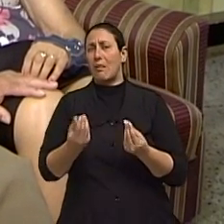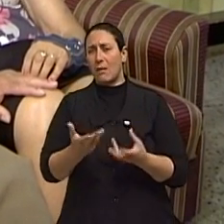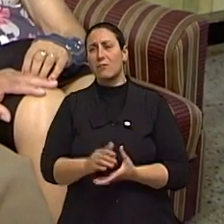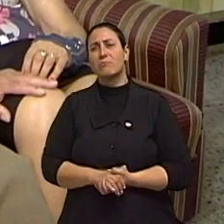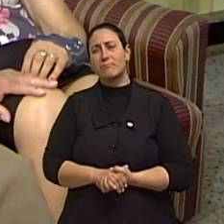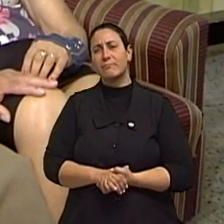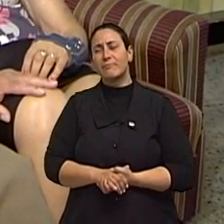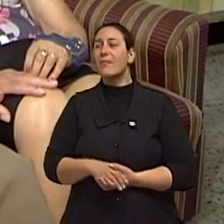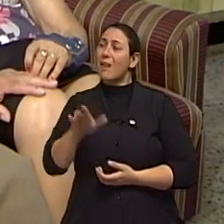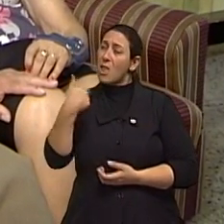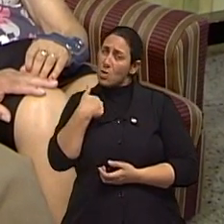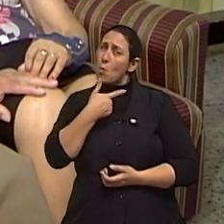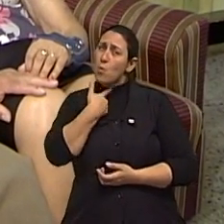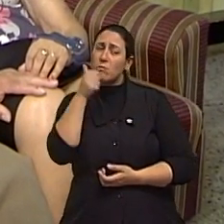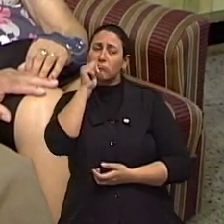Eu gostei dela.